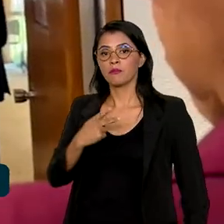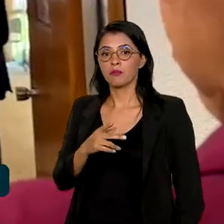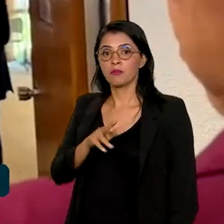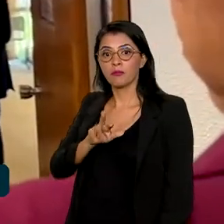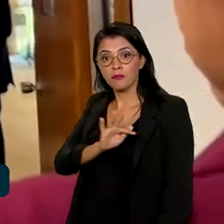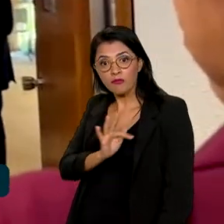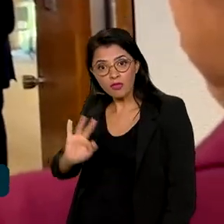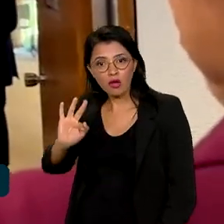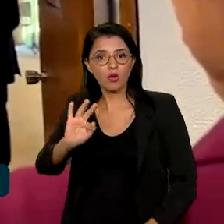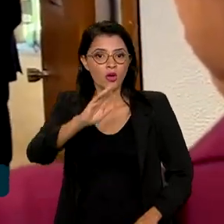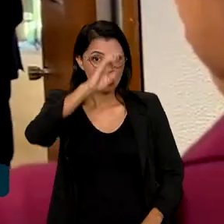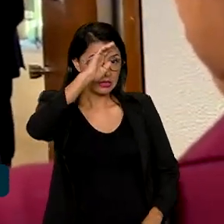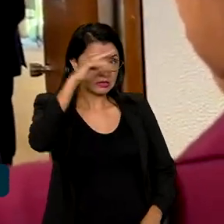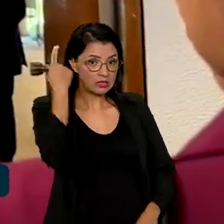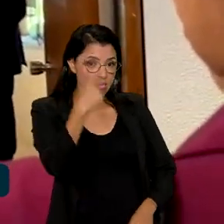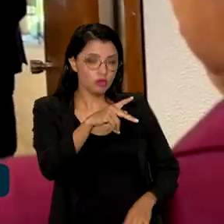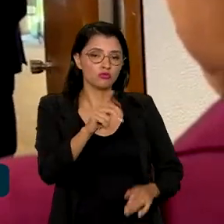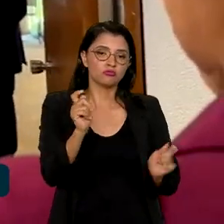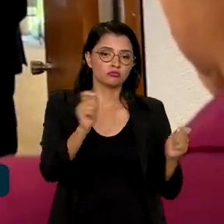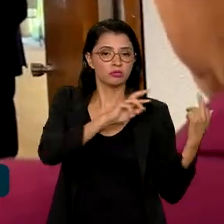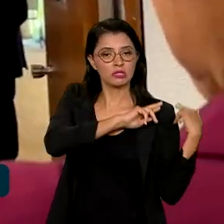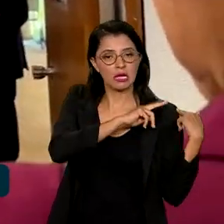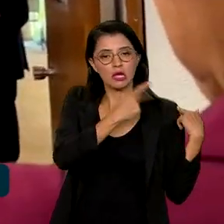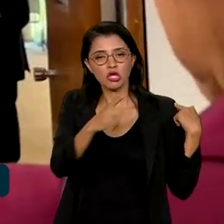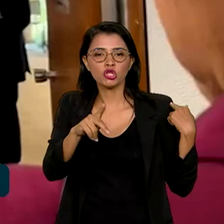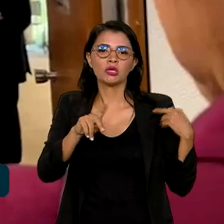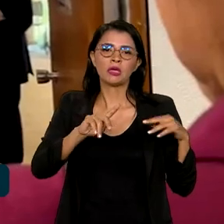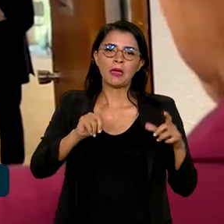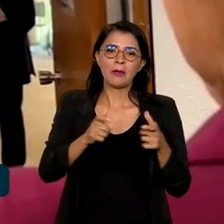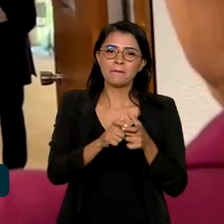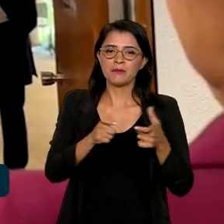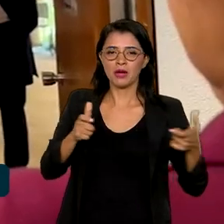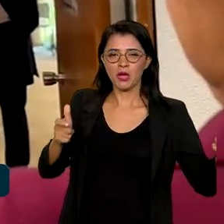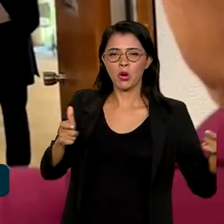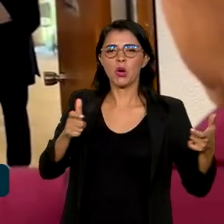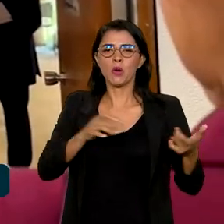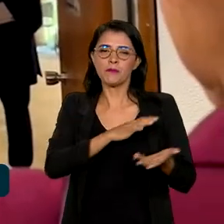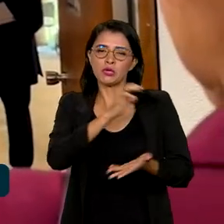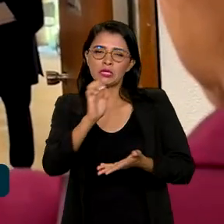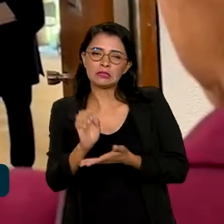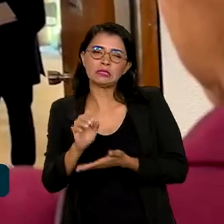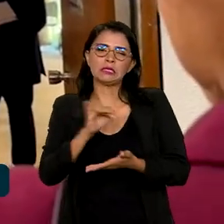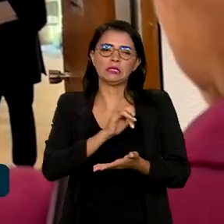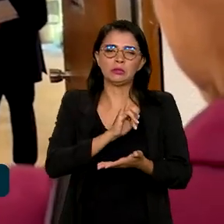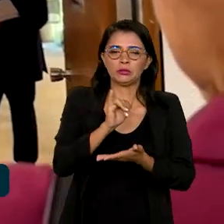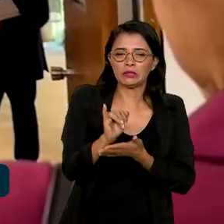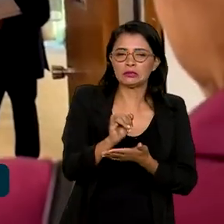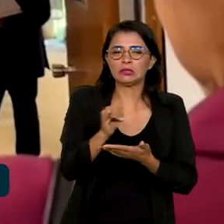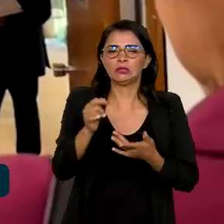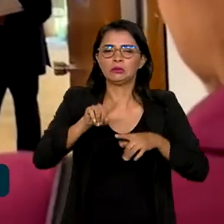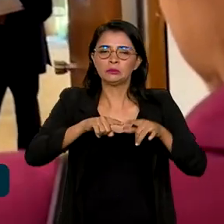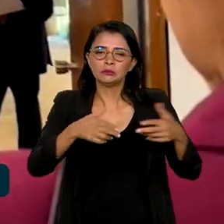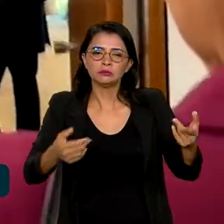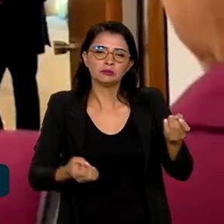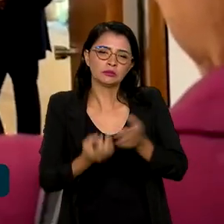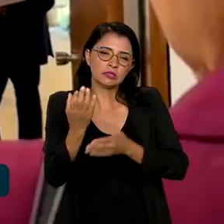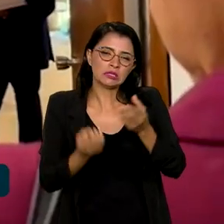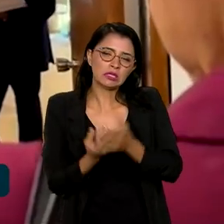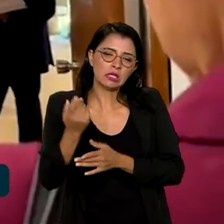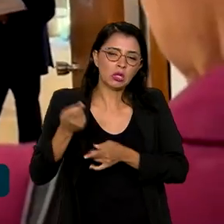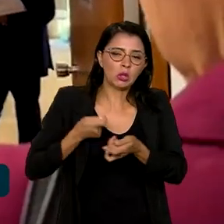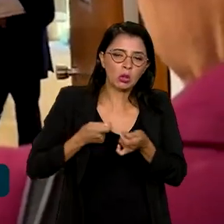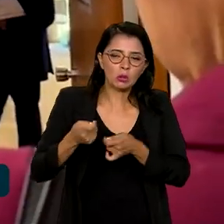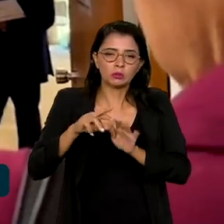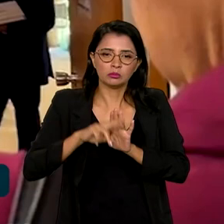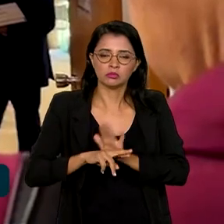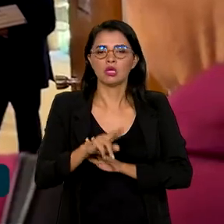Exército mantém aquelas competências em nível mais macro, abrangendo importação, exportação, fabricação, produtos controlados. E isso